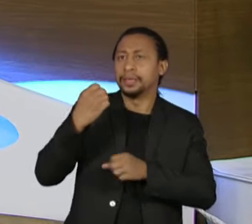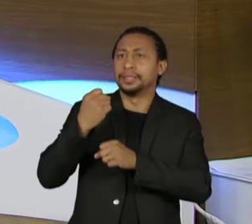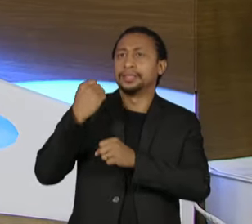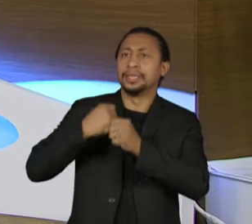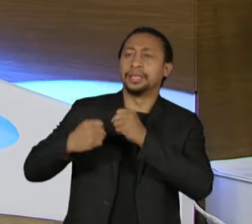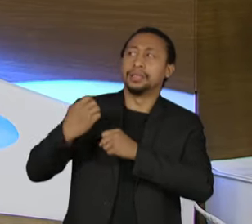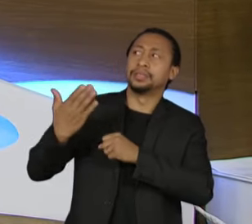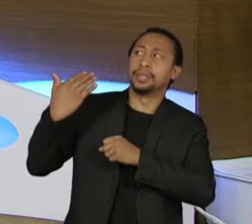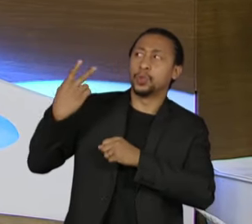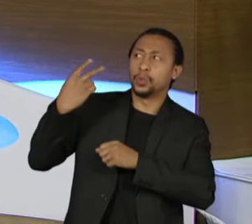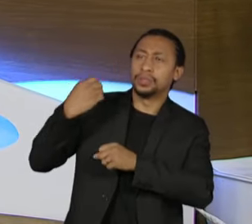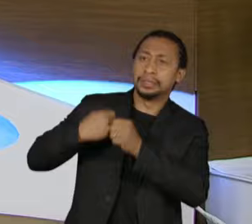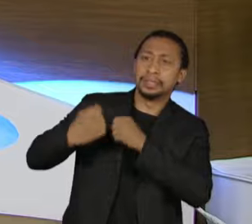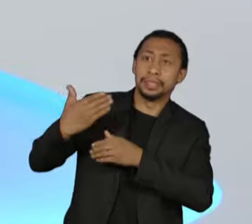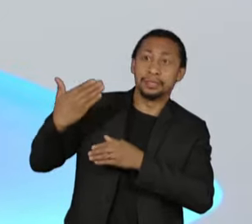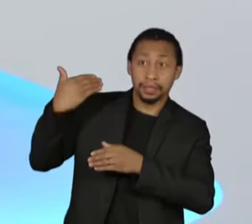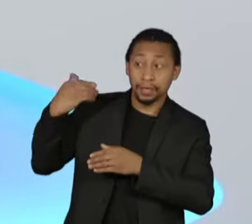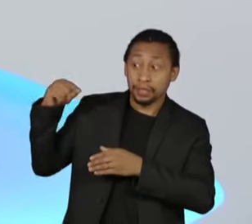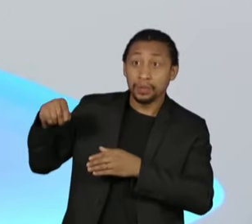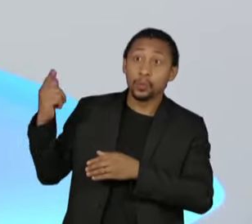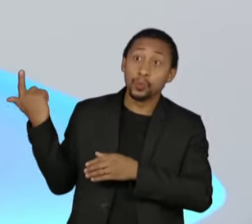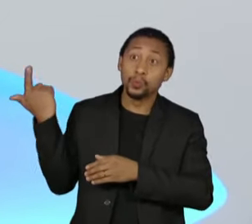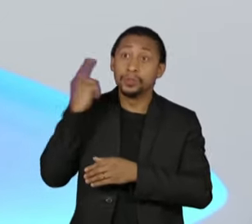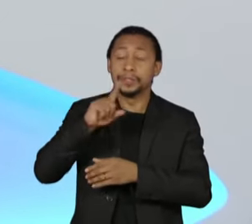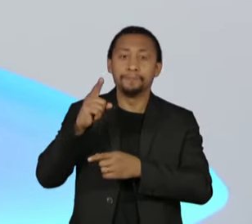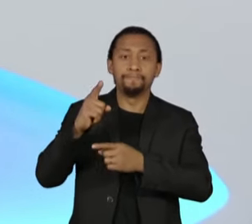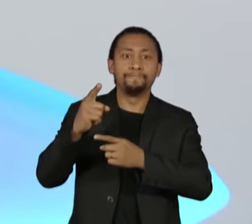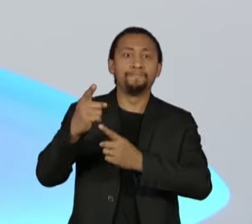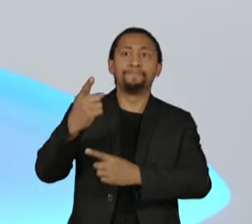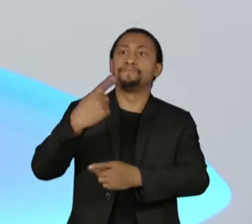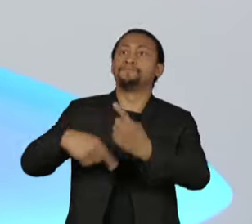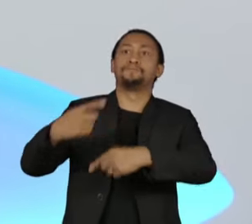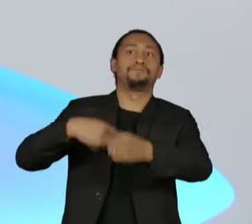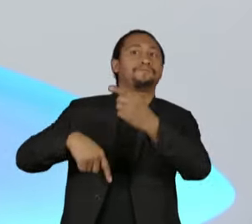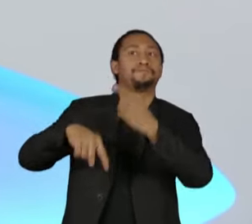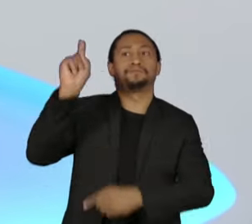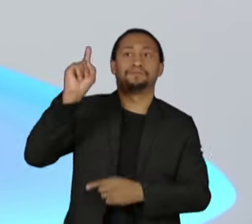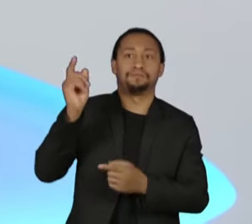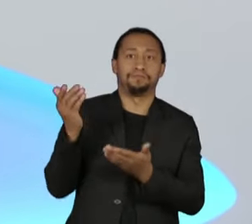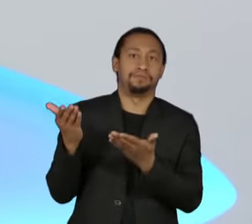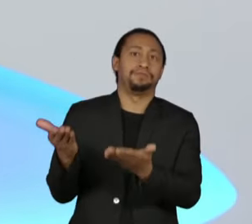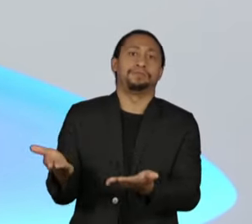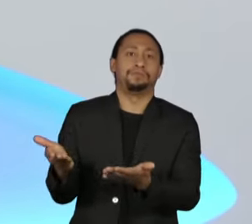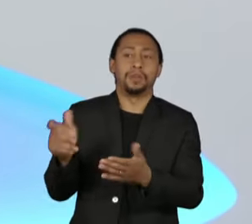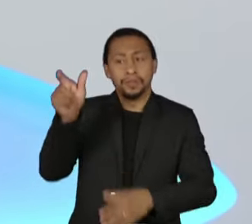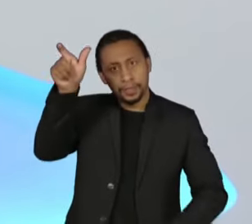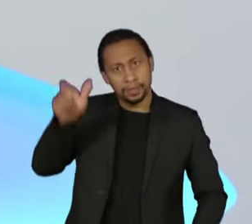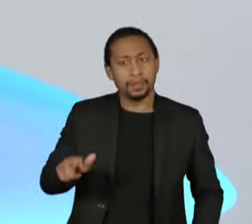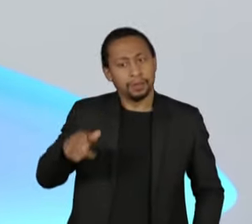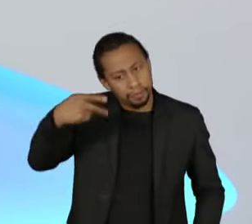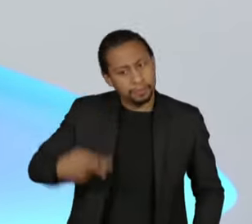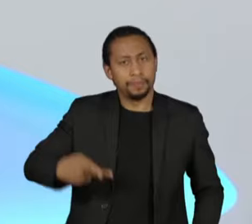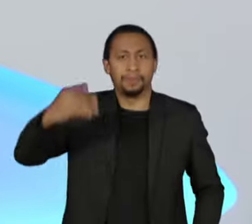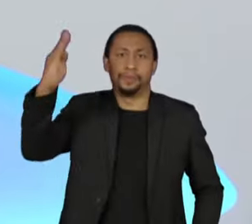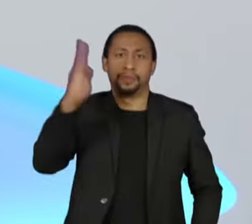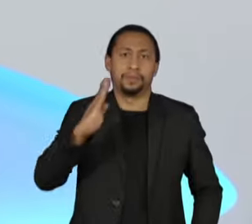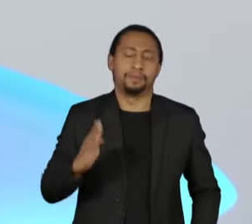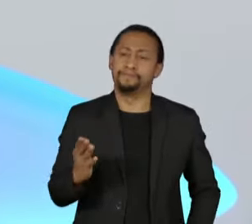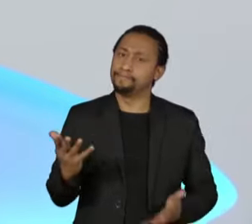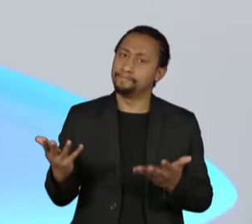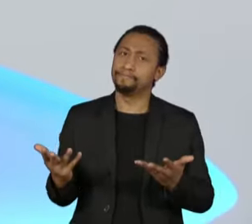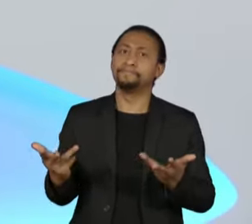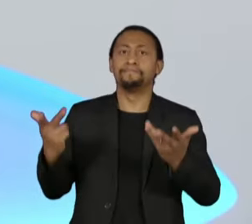dois anos atrás, e deu a volta por cima. É um brasileiro extraordinário. É um dos maiores